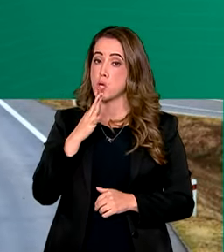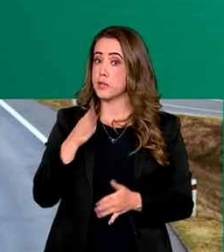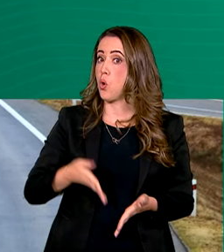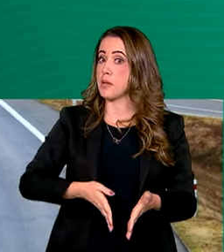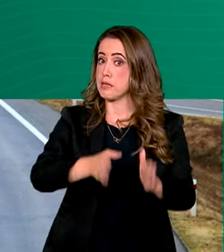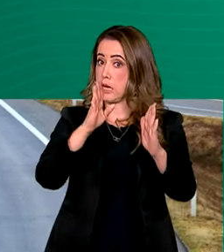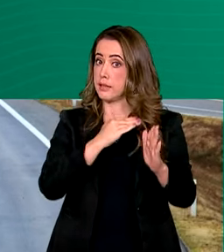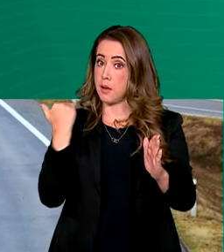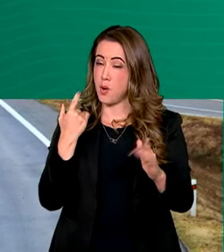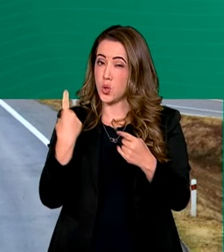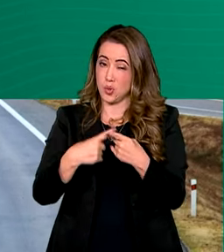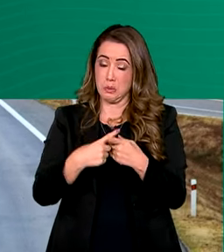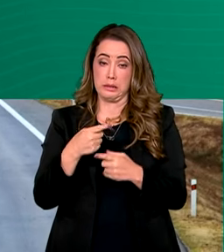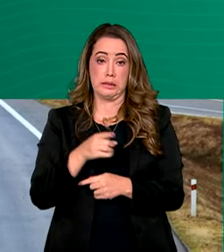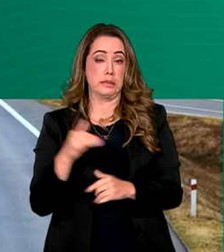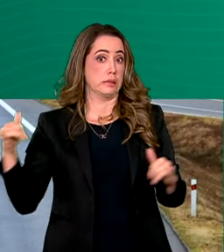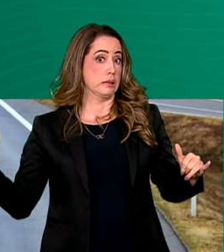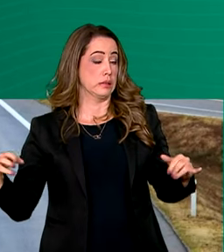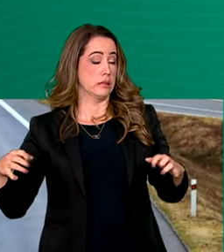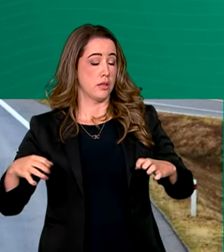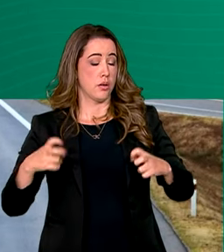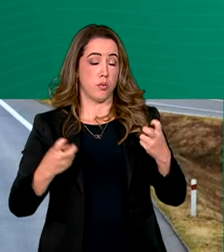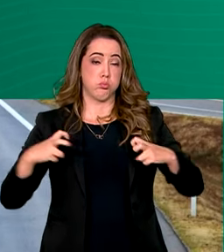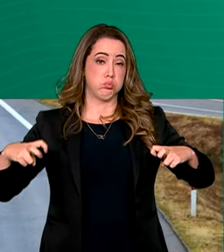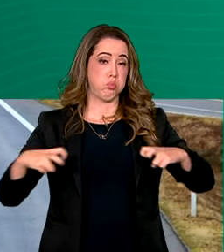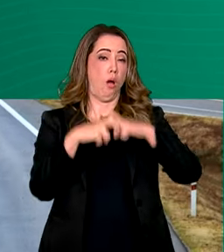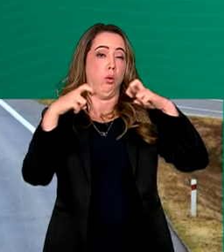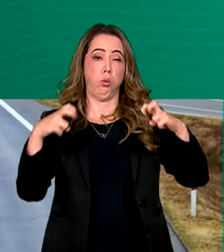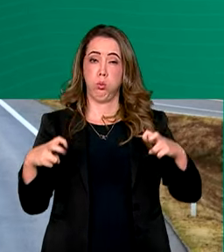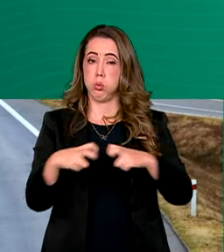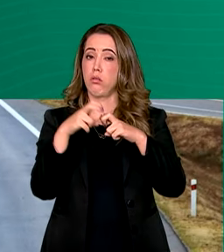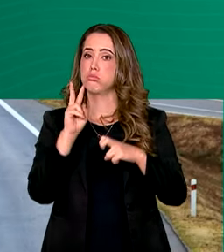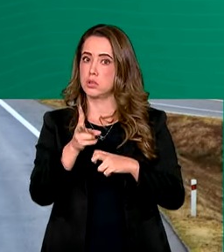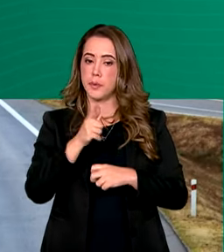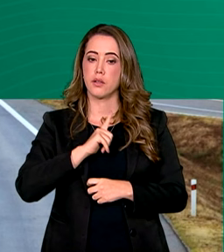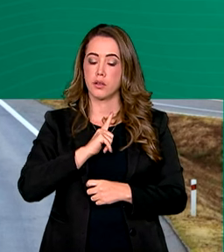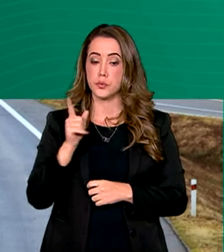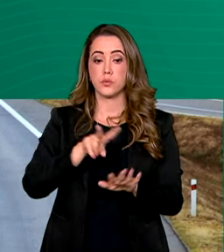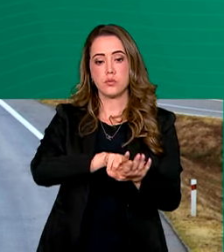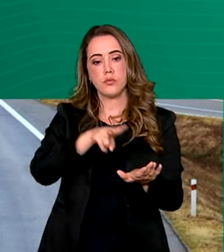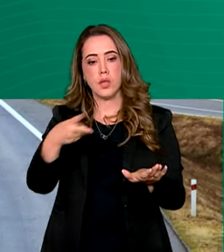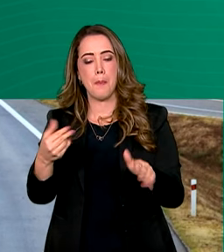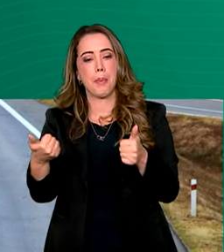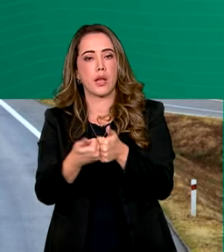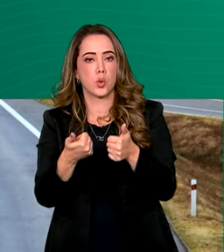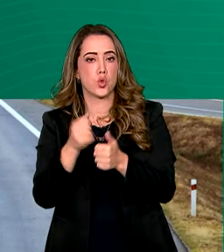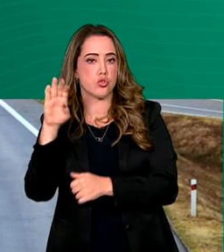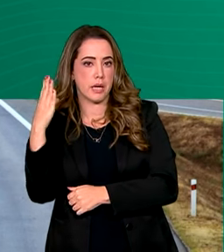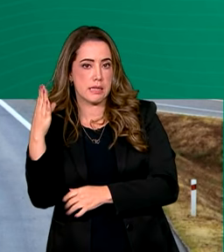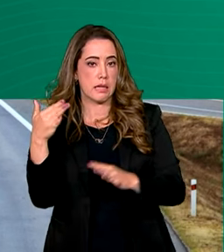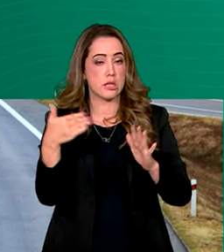Morte por causa do alto índice de acidentes, O trecho, que será duplicado, fica entre as cidades de Braslândia e